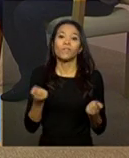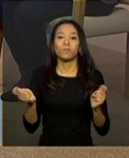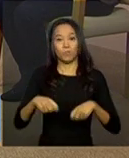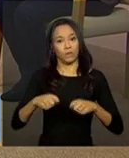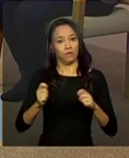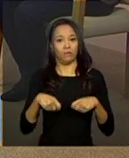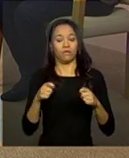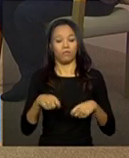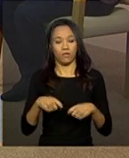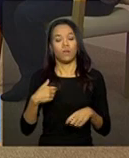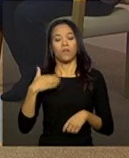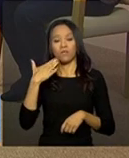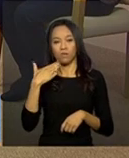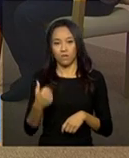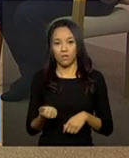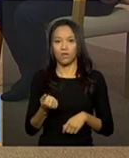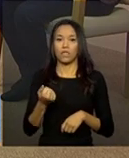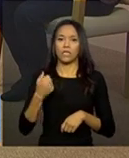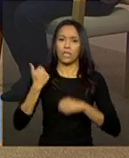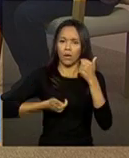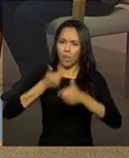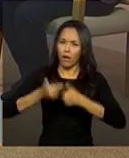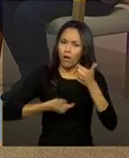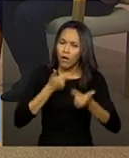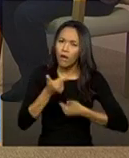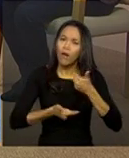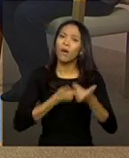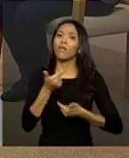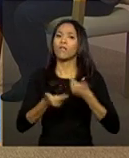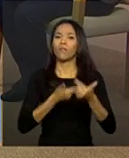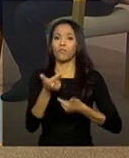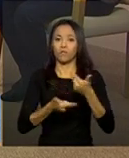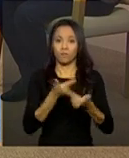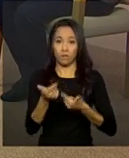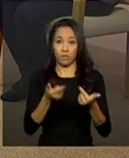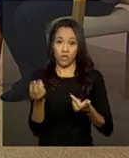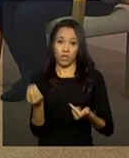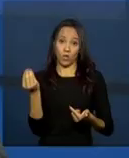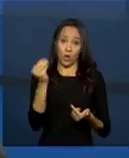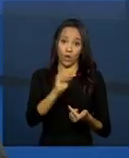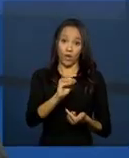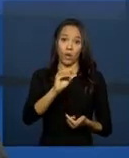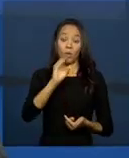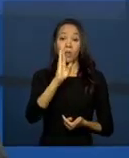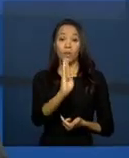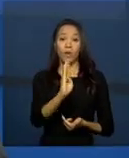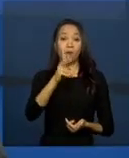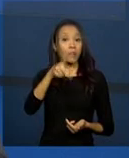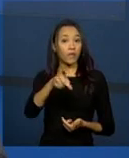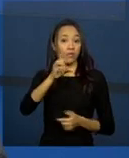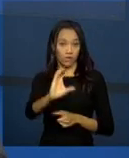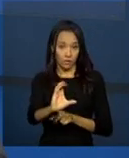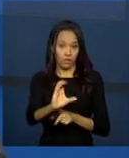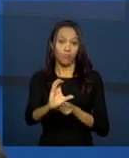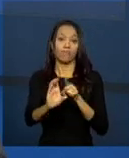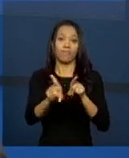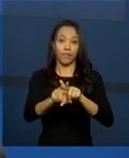Eu sei que o Caio tem trabalhado já para que a gente incorpore o cadastro do BPC, que é o Benefício de Prestação Continuada.